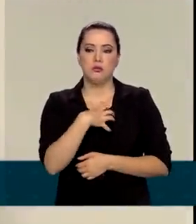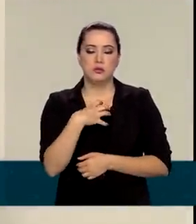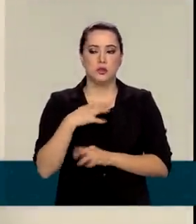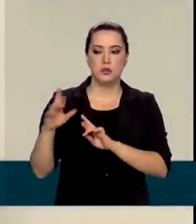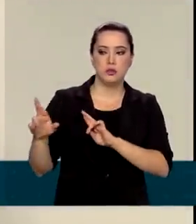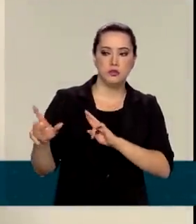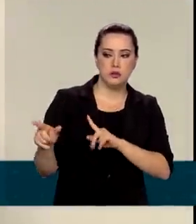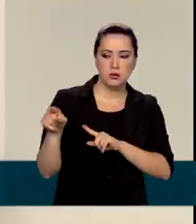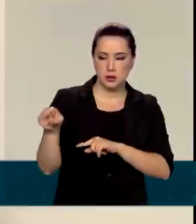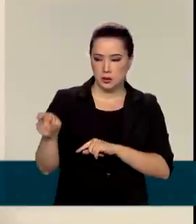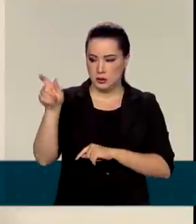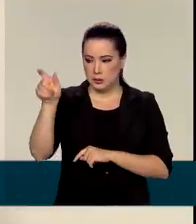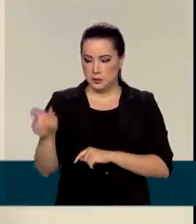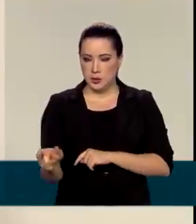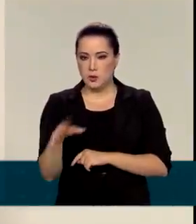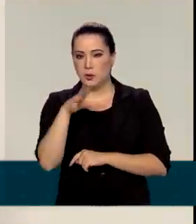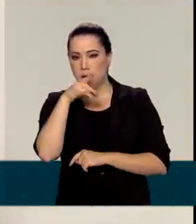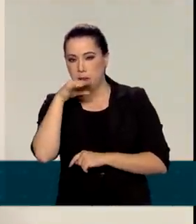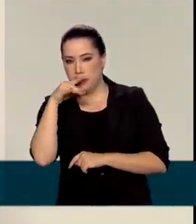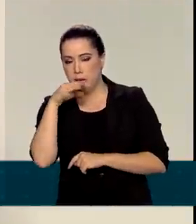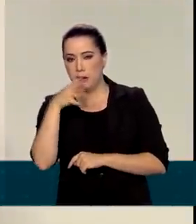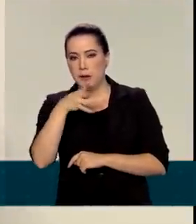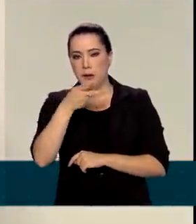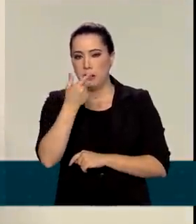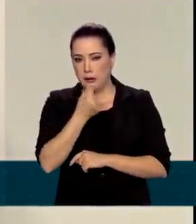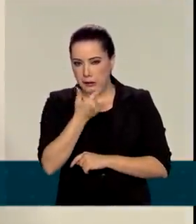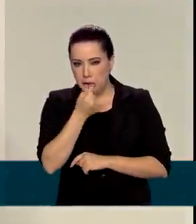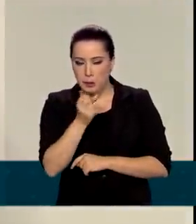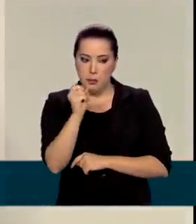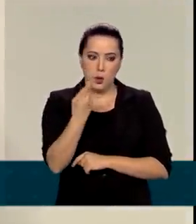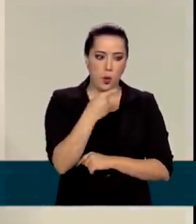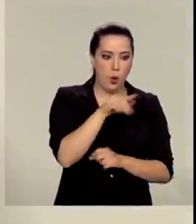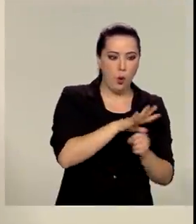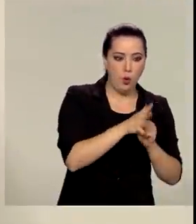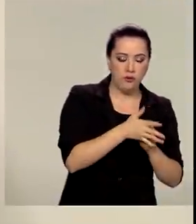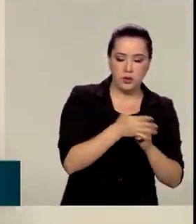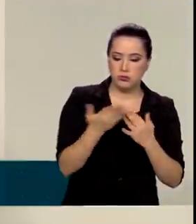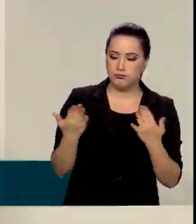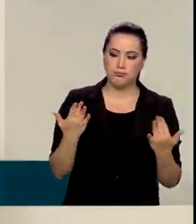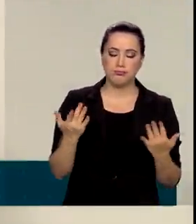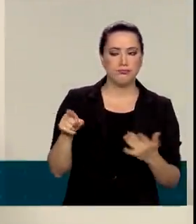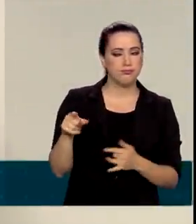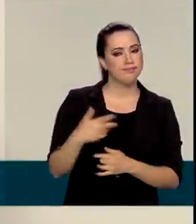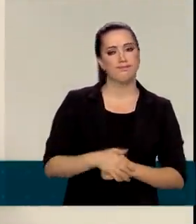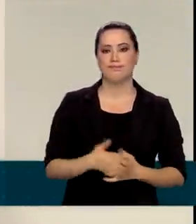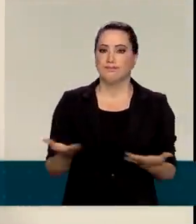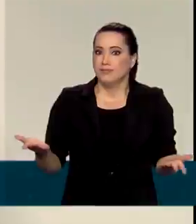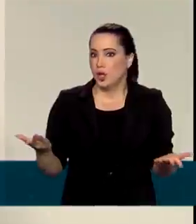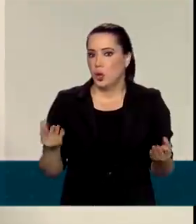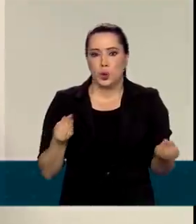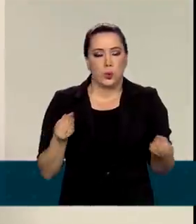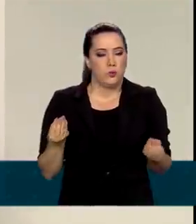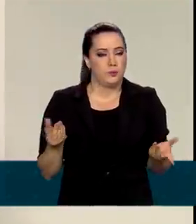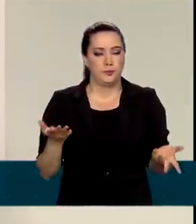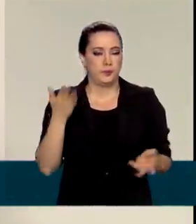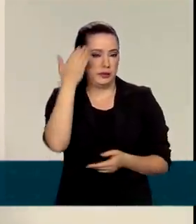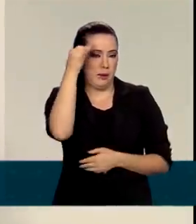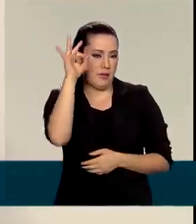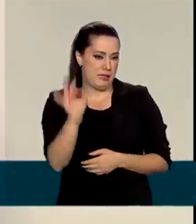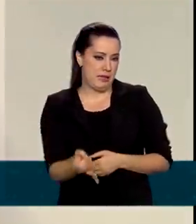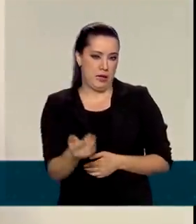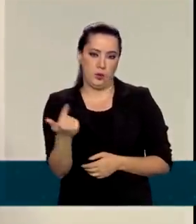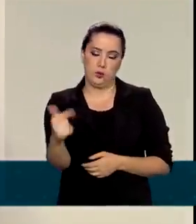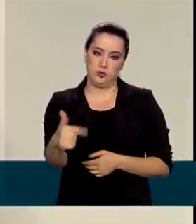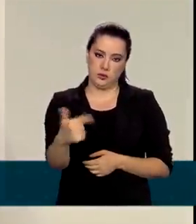diferenciar entre o resfriado comum e Covid. Então, por isso que é super importante, quando você inicia esse quadro sugestivo de resfriado,